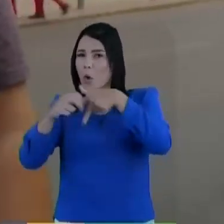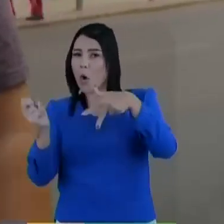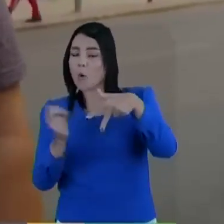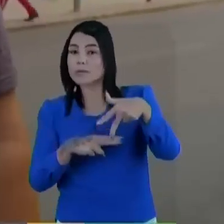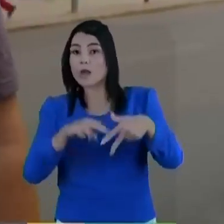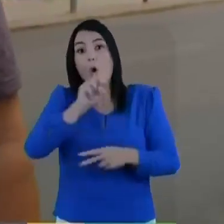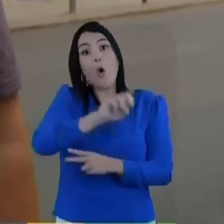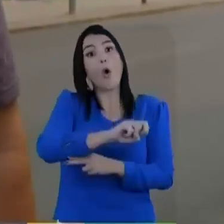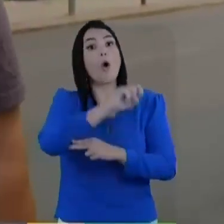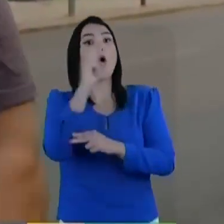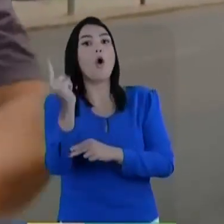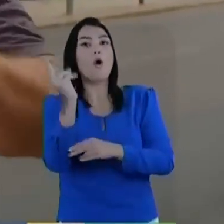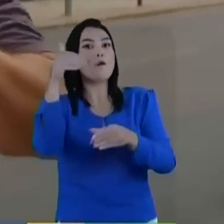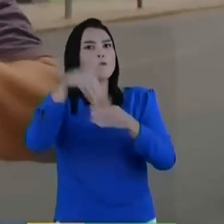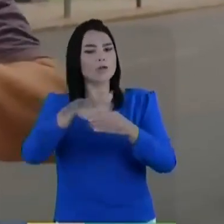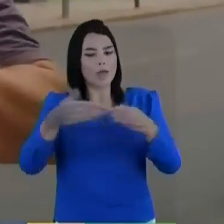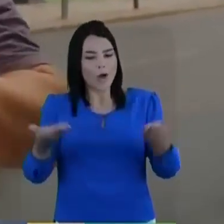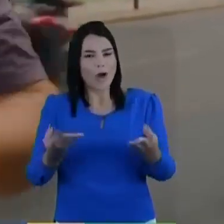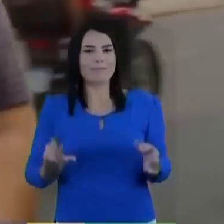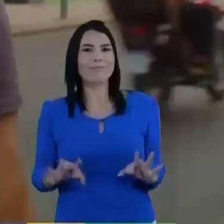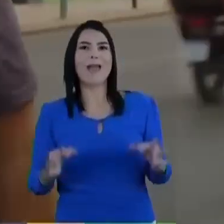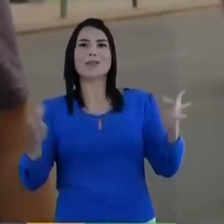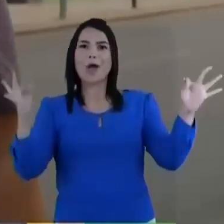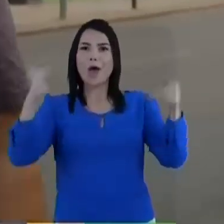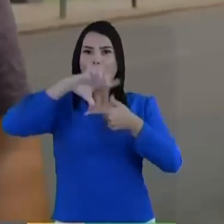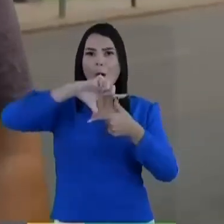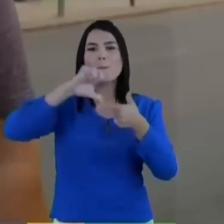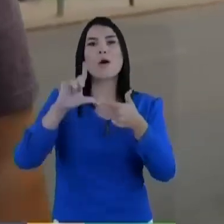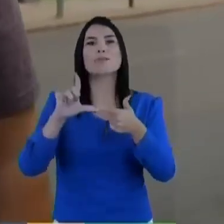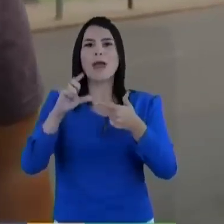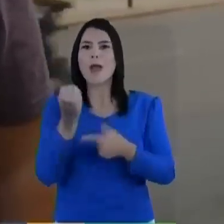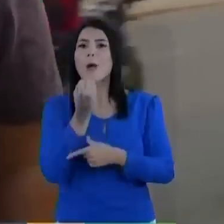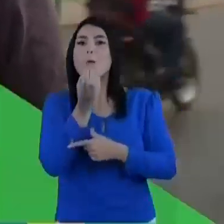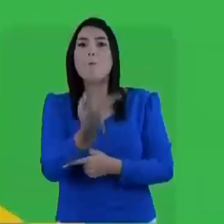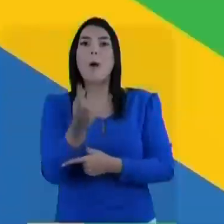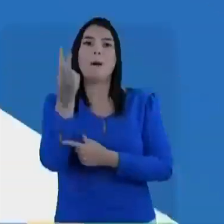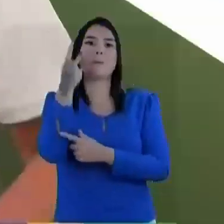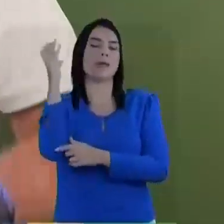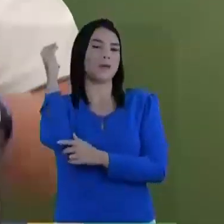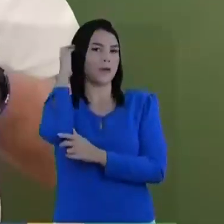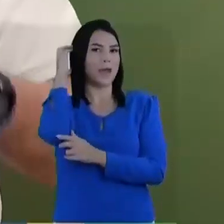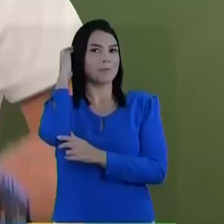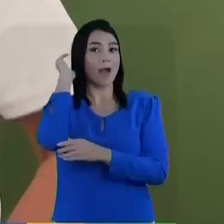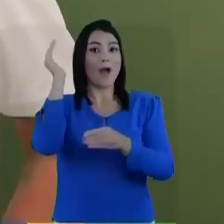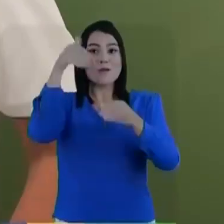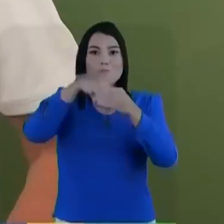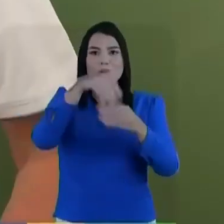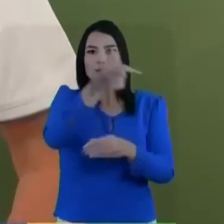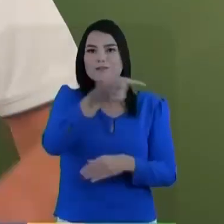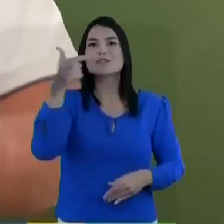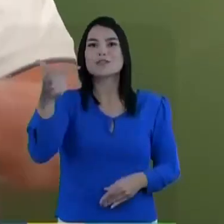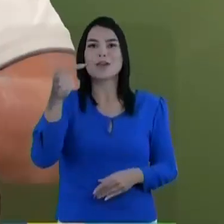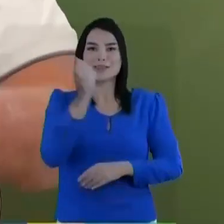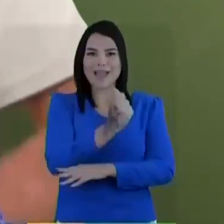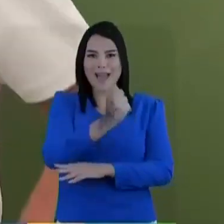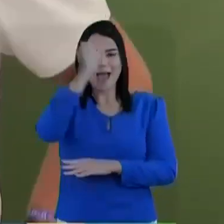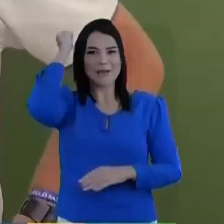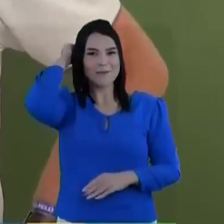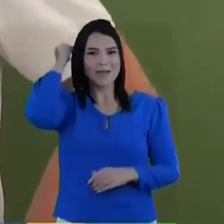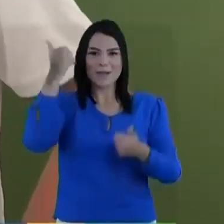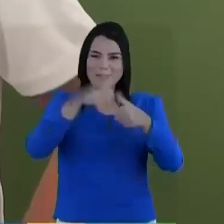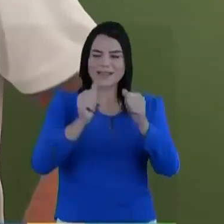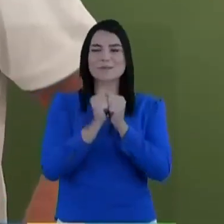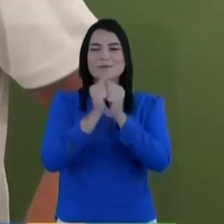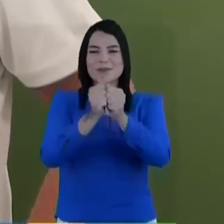eficiente, o que é melhor para Cuiabá. Vote 22, Abílio. Tamo junto. 22, Abílio, prefeito. Valeu.